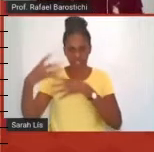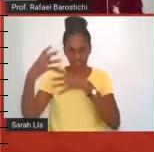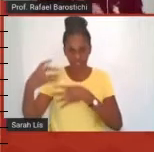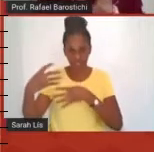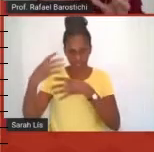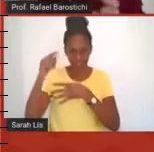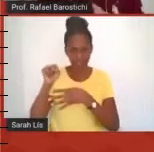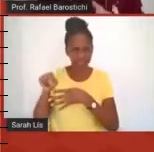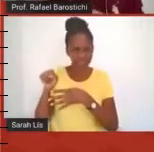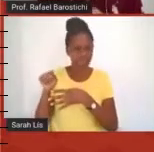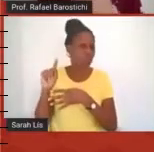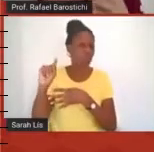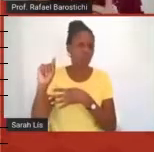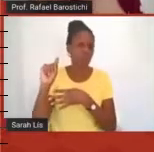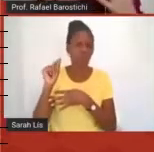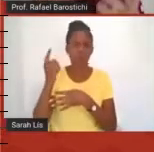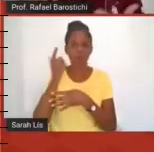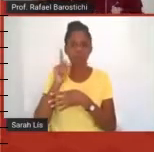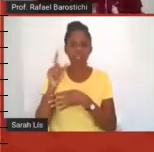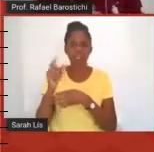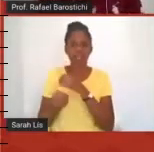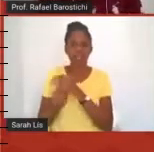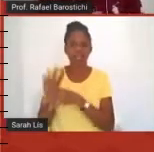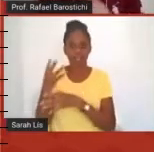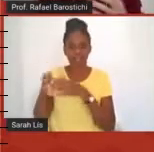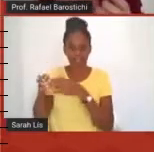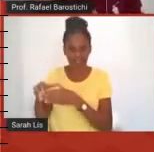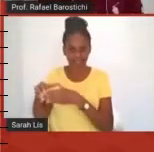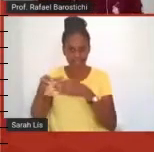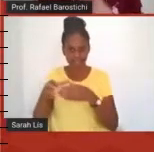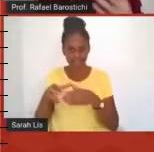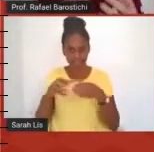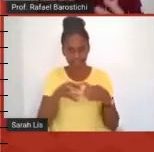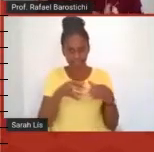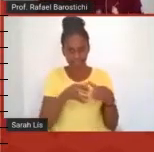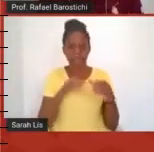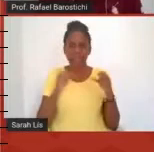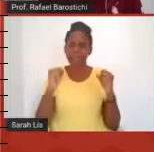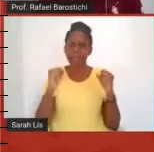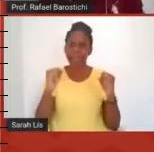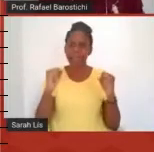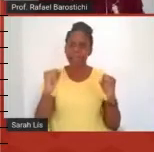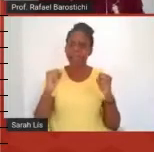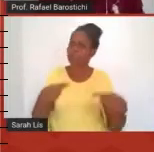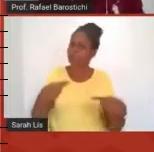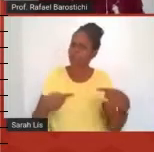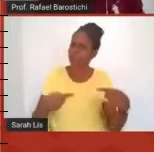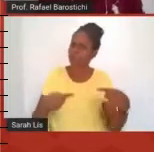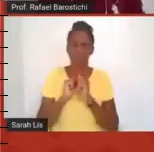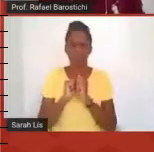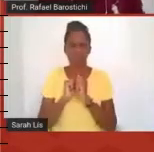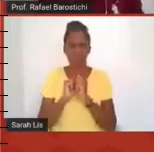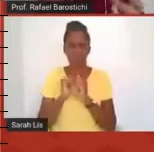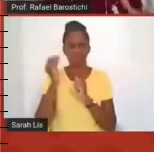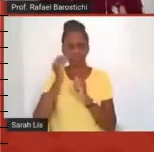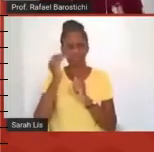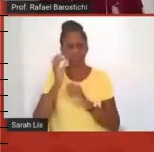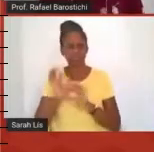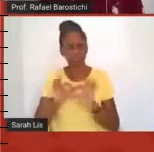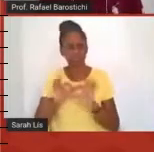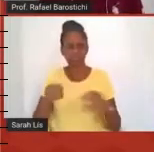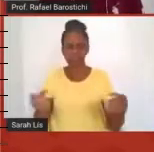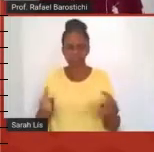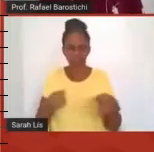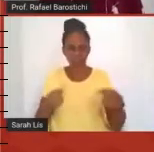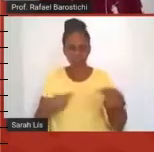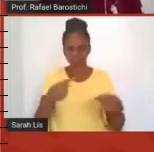a gente criar grupos no qual a gente pode fazer discussões, promover discussões. E nós criamos